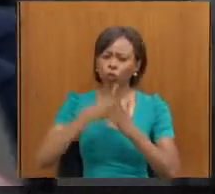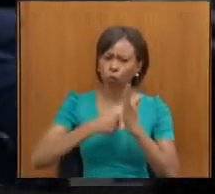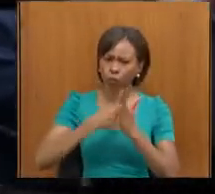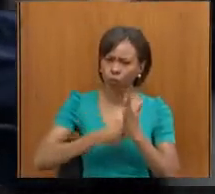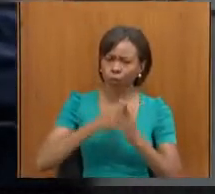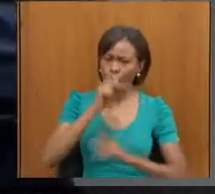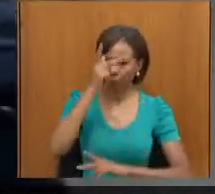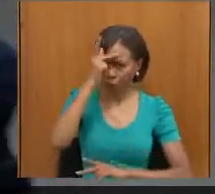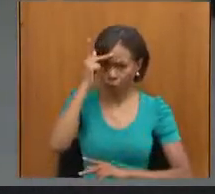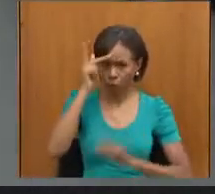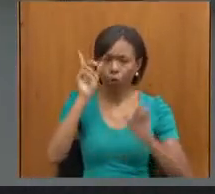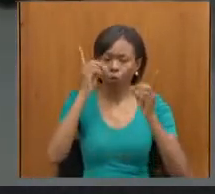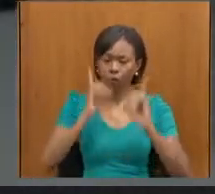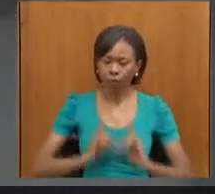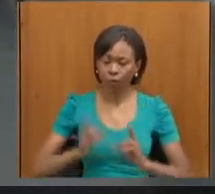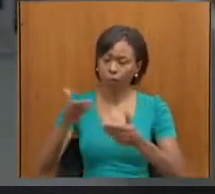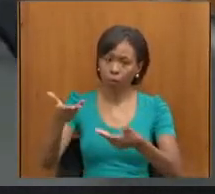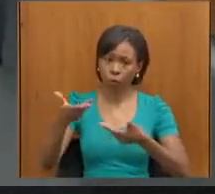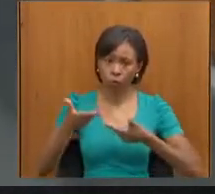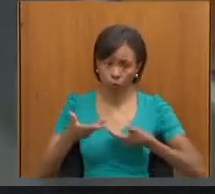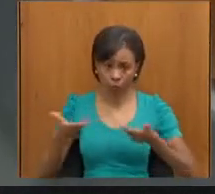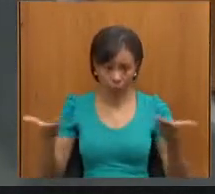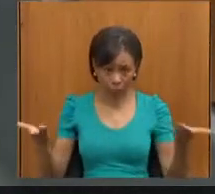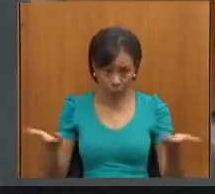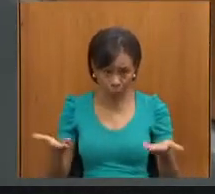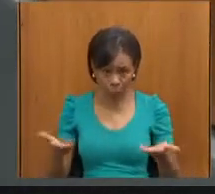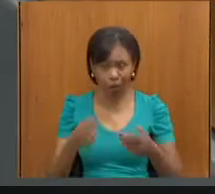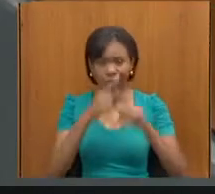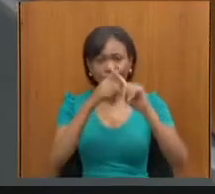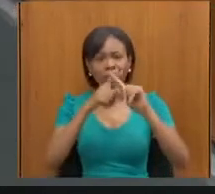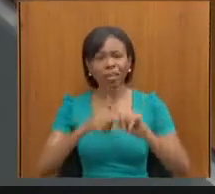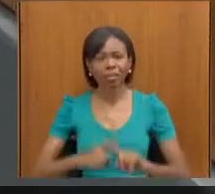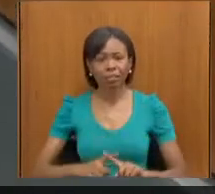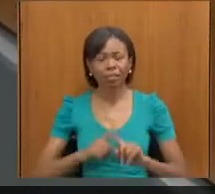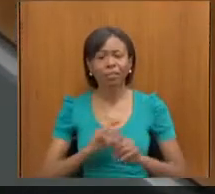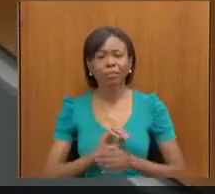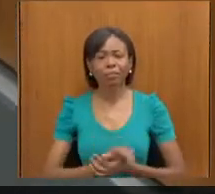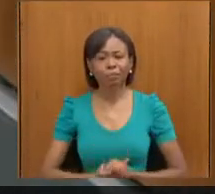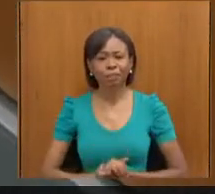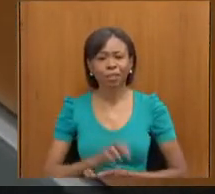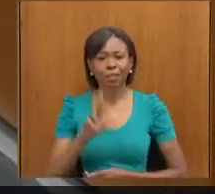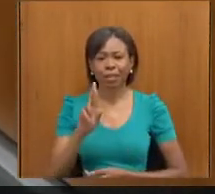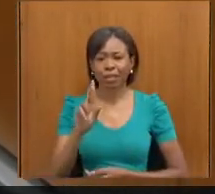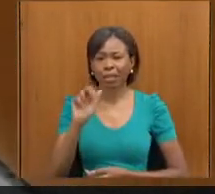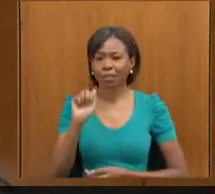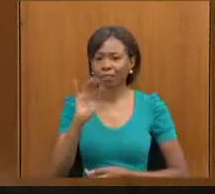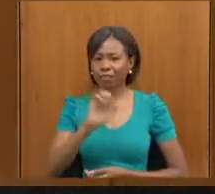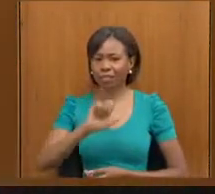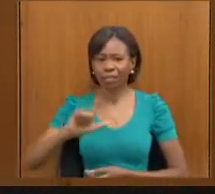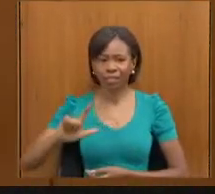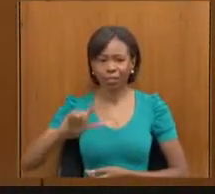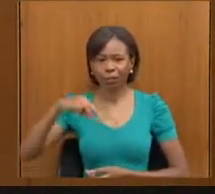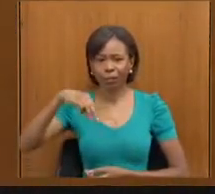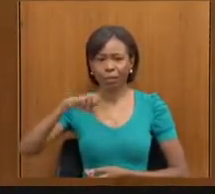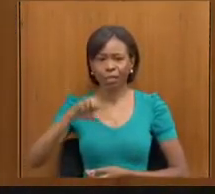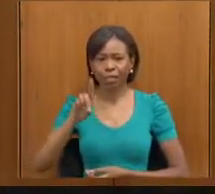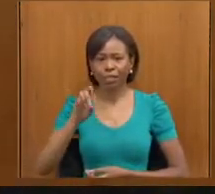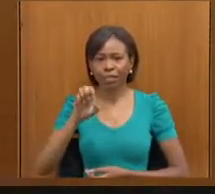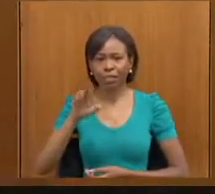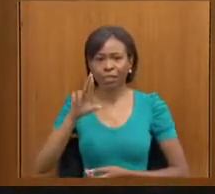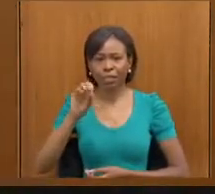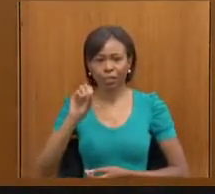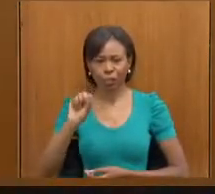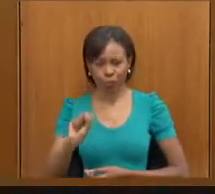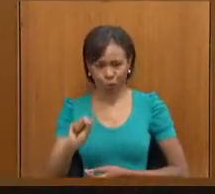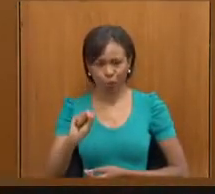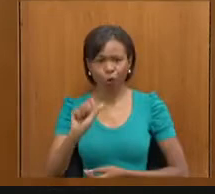Então, eu convido para estar aqui conosco nosso atleta Rafael Medeiro Gomes, atleta